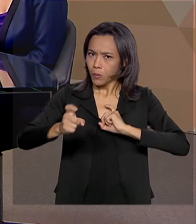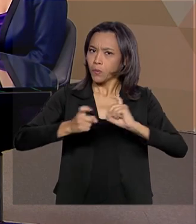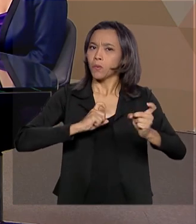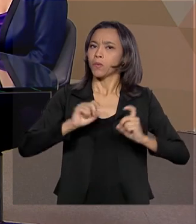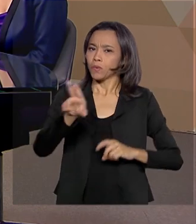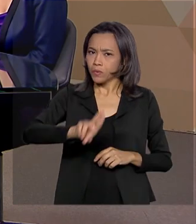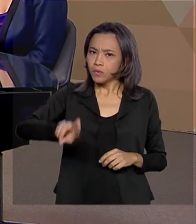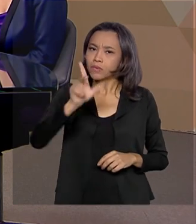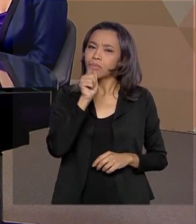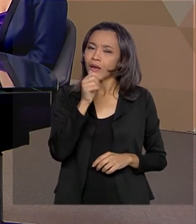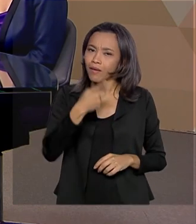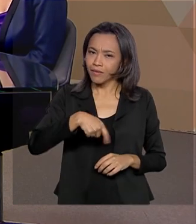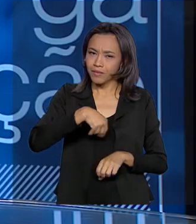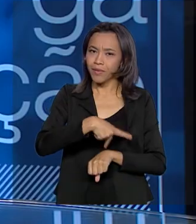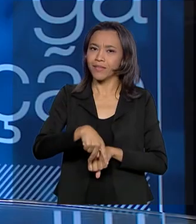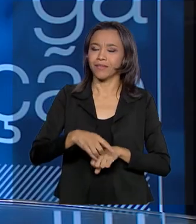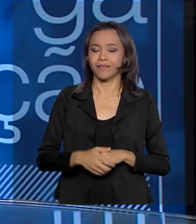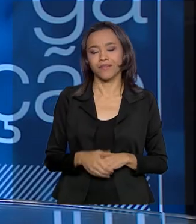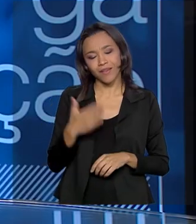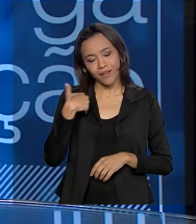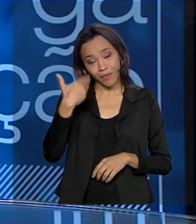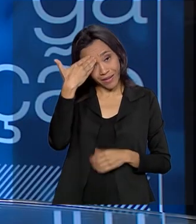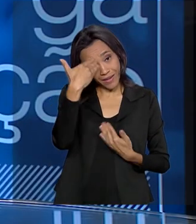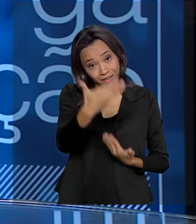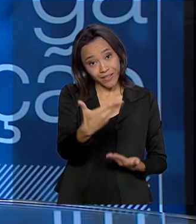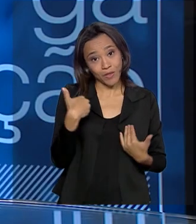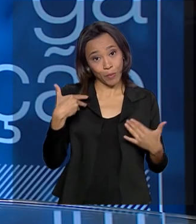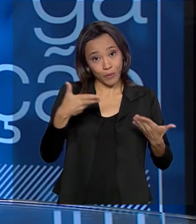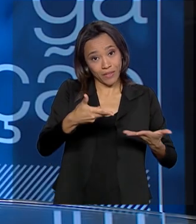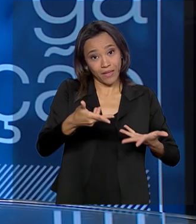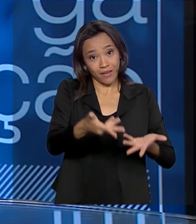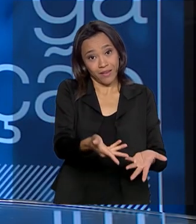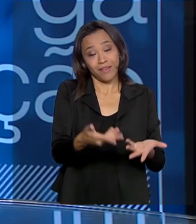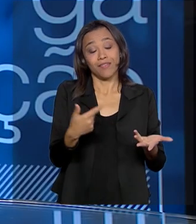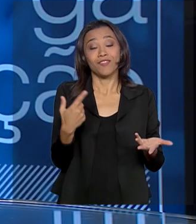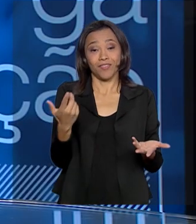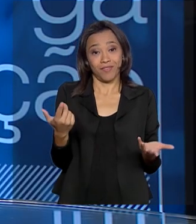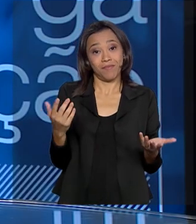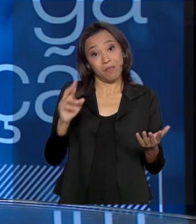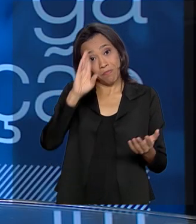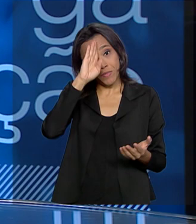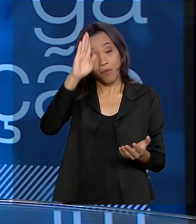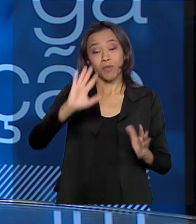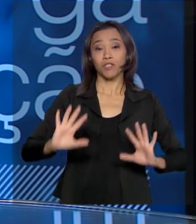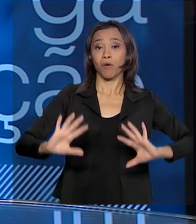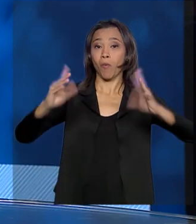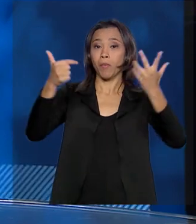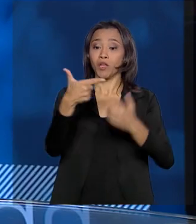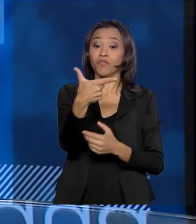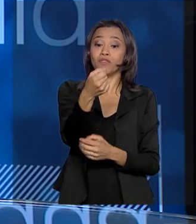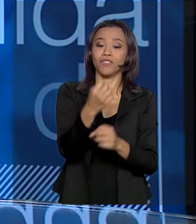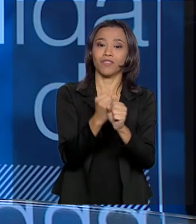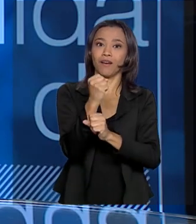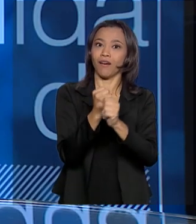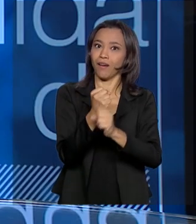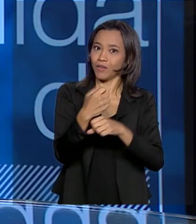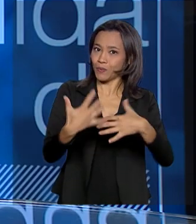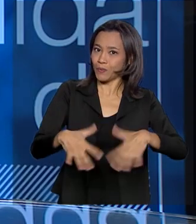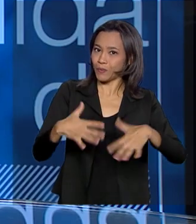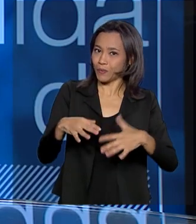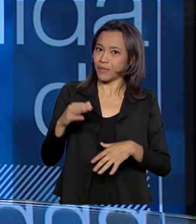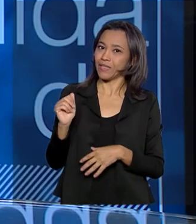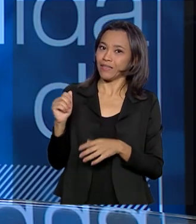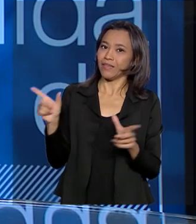recursos hídricos no país. Eu que agradeço a oportunidade, especialmente comemorando os 20 anos de ANA e também se aproximando a data aí de